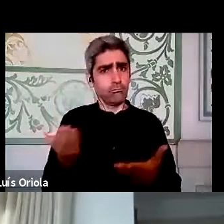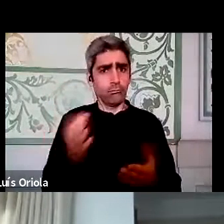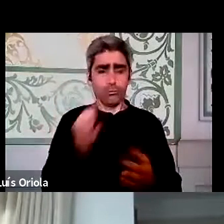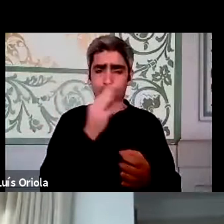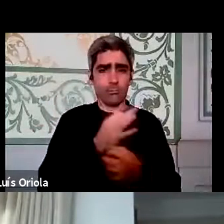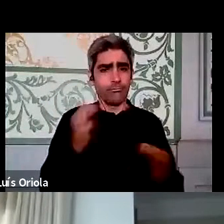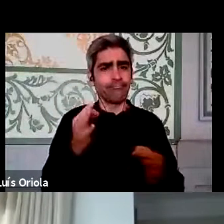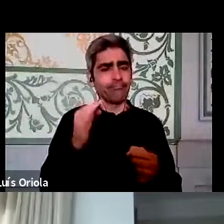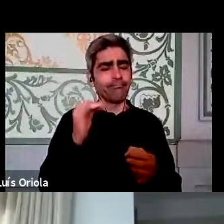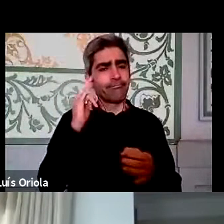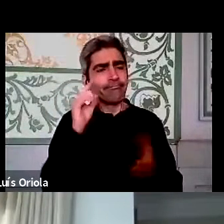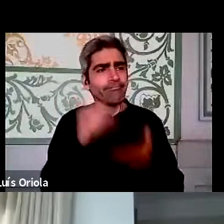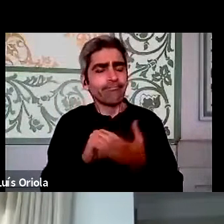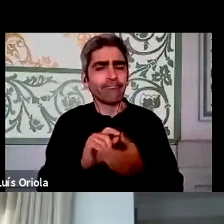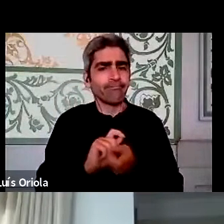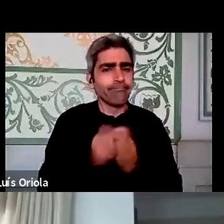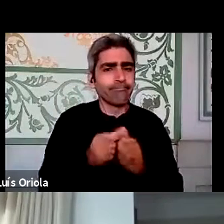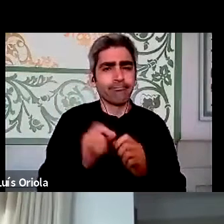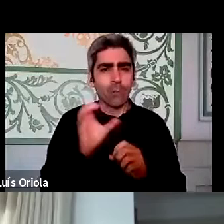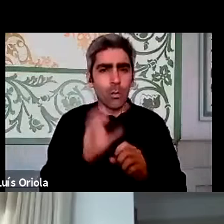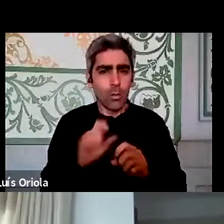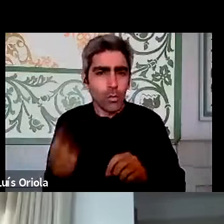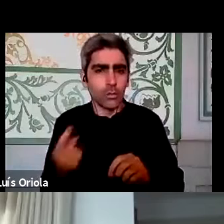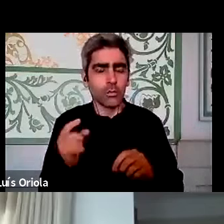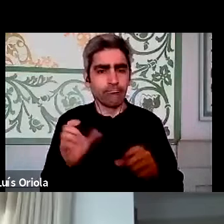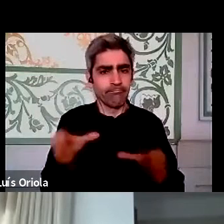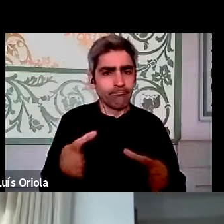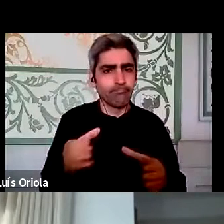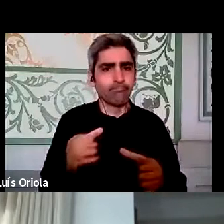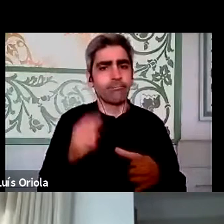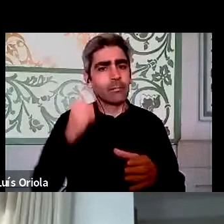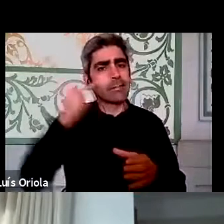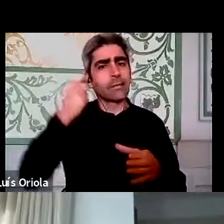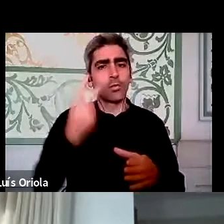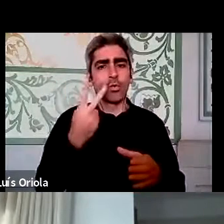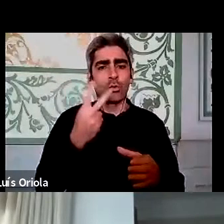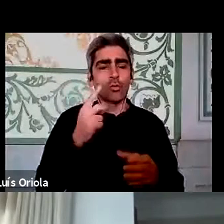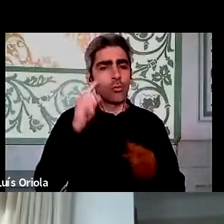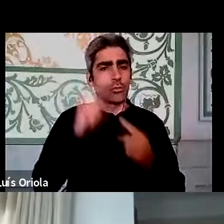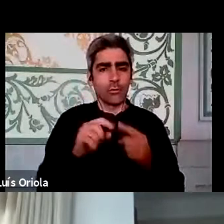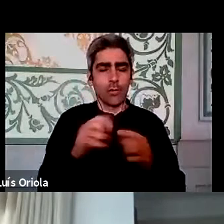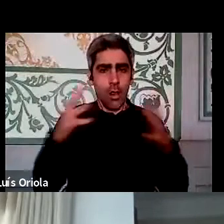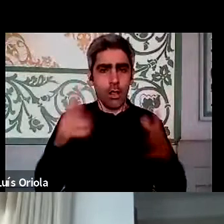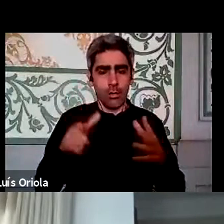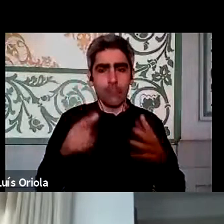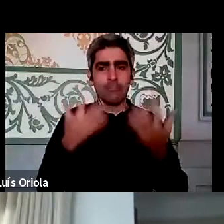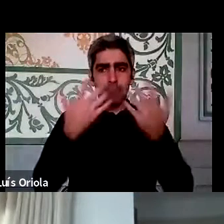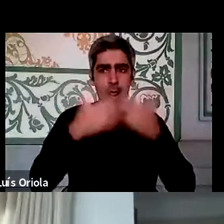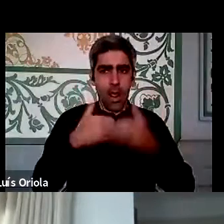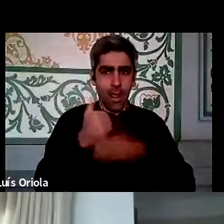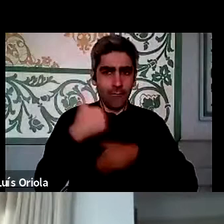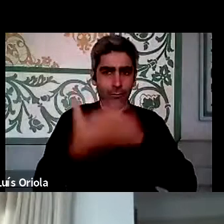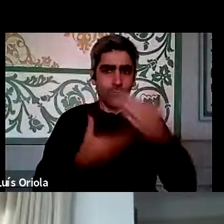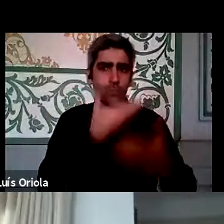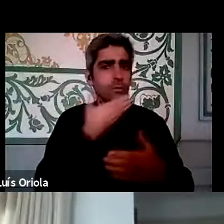nos reinventarmos e de nos confinarmos, cumprindo dois requisitos grandes, que era manter a máquina toda a funcionar, mas ao